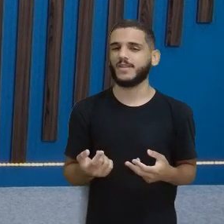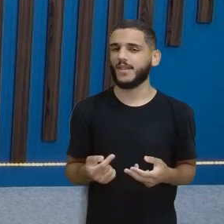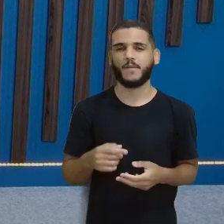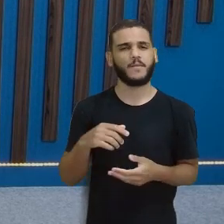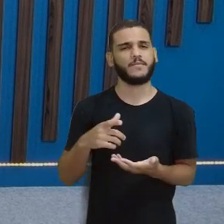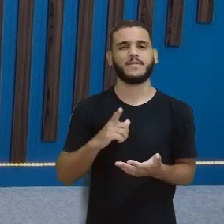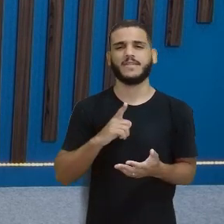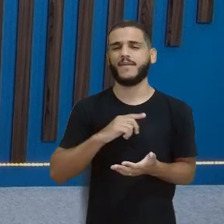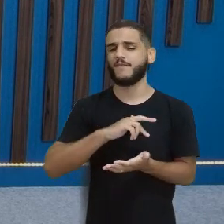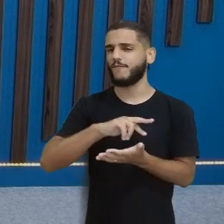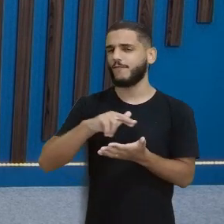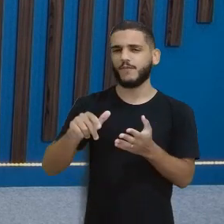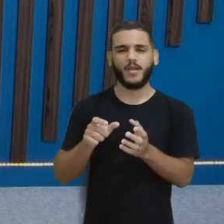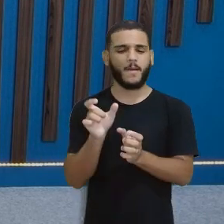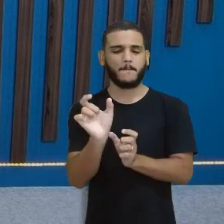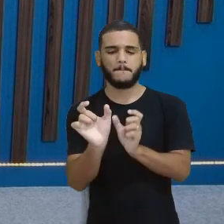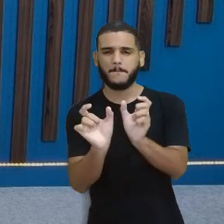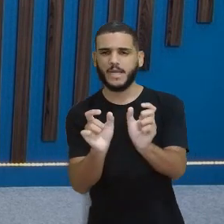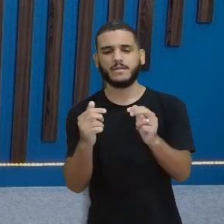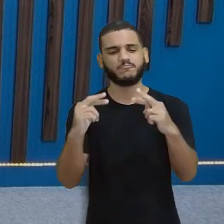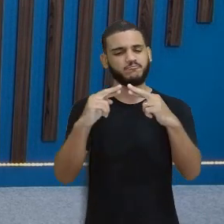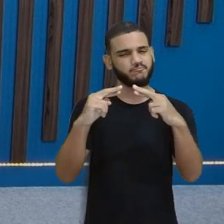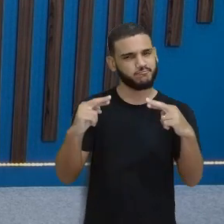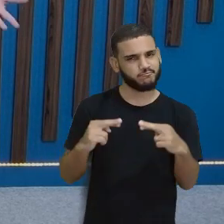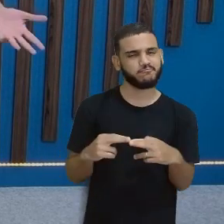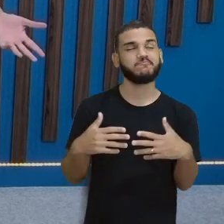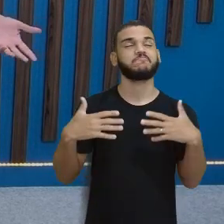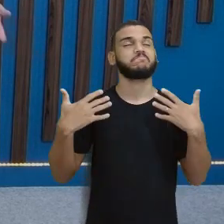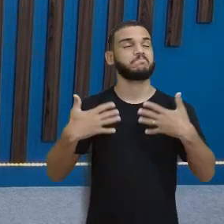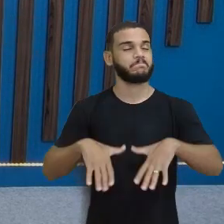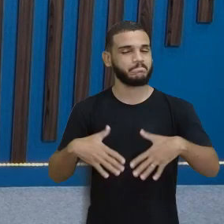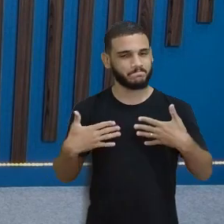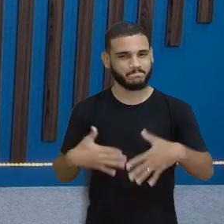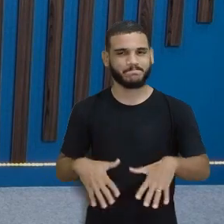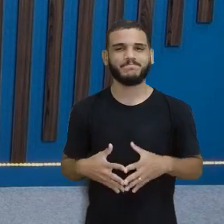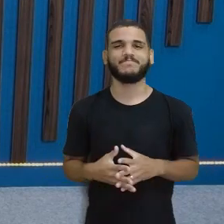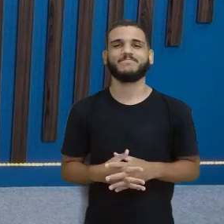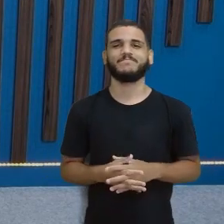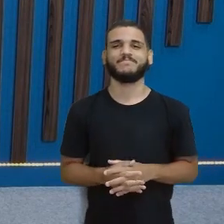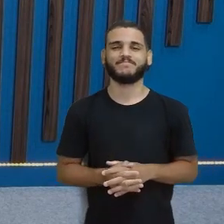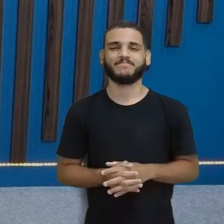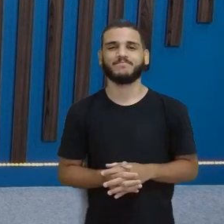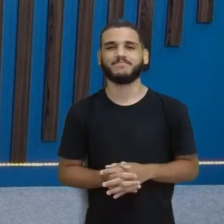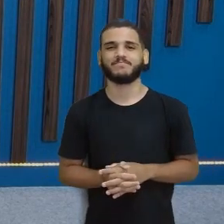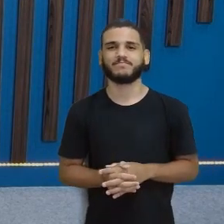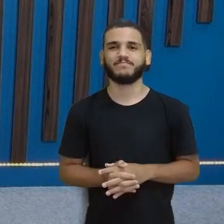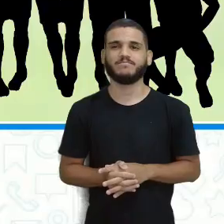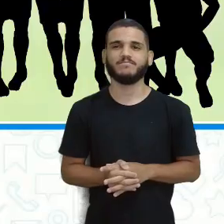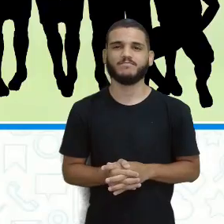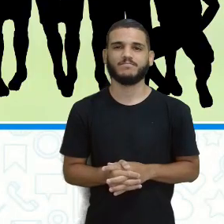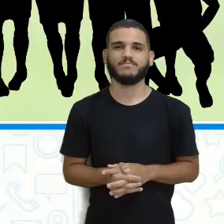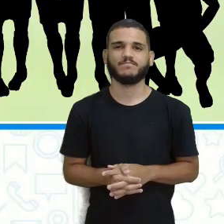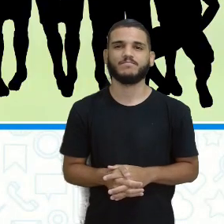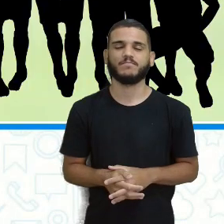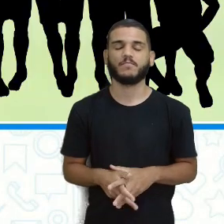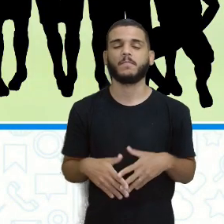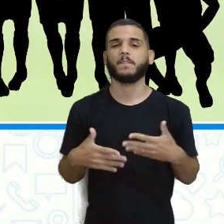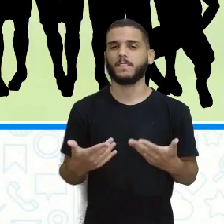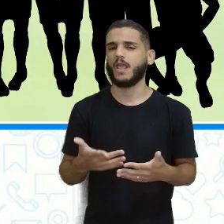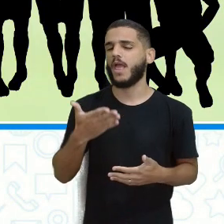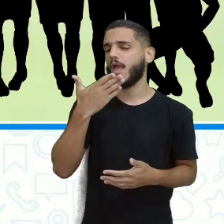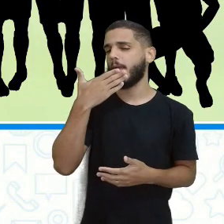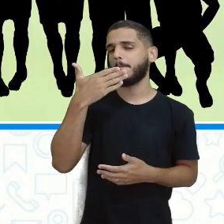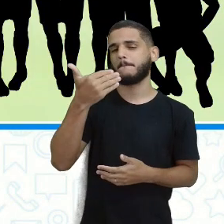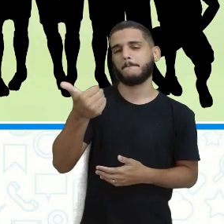Seleção Emoção E coração Vamos para o outro? Olha aí E vai